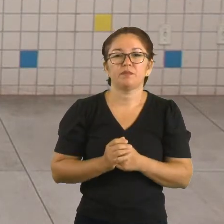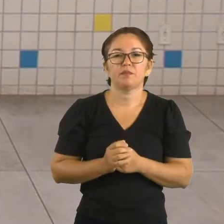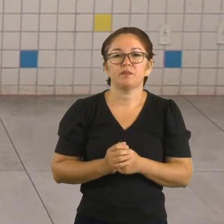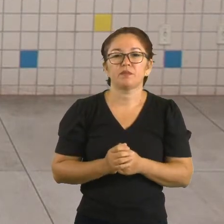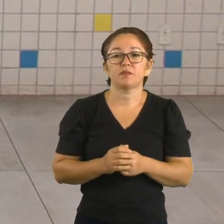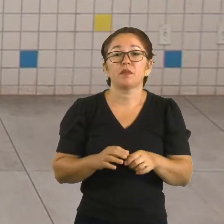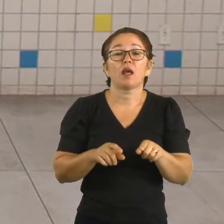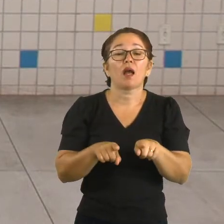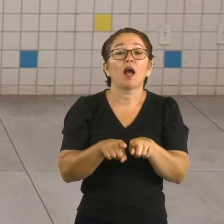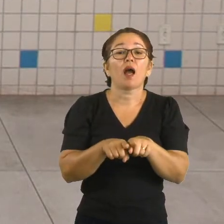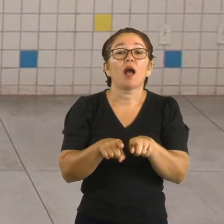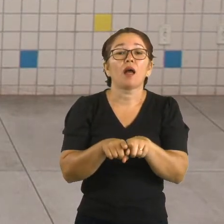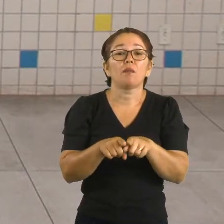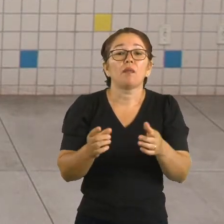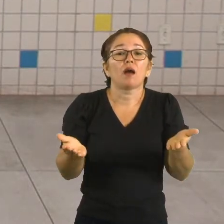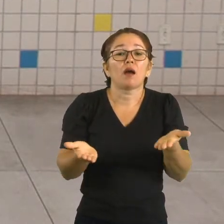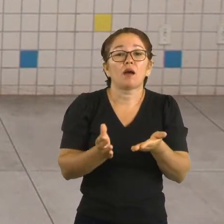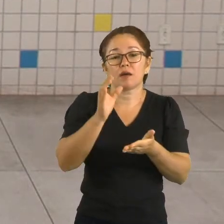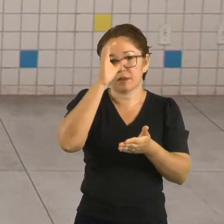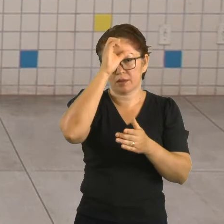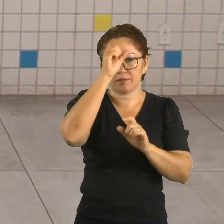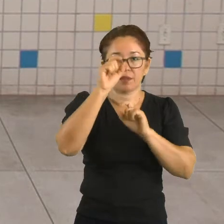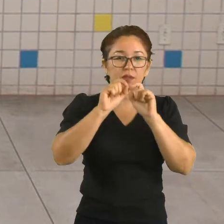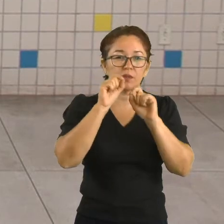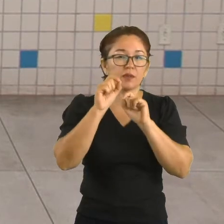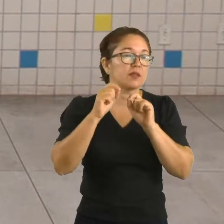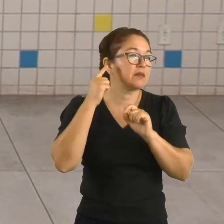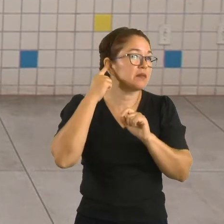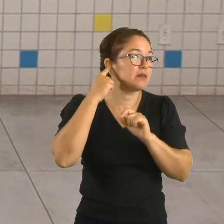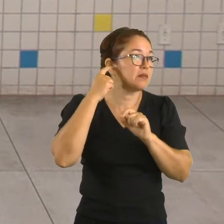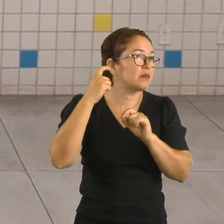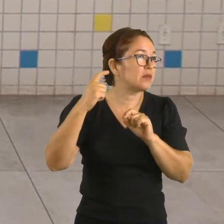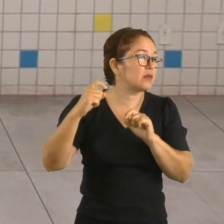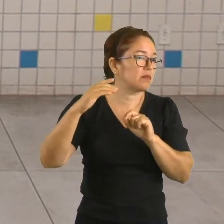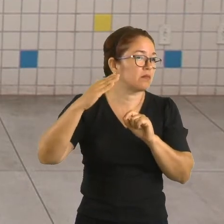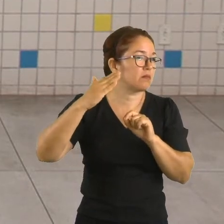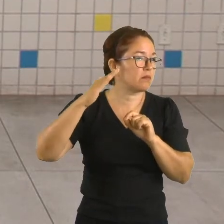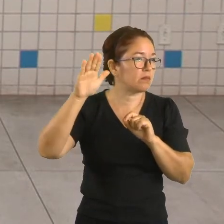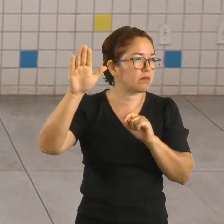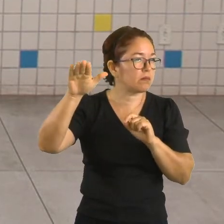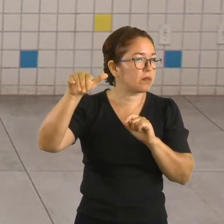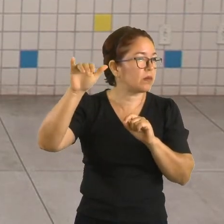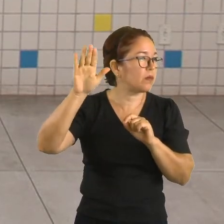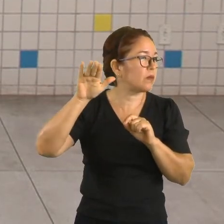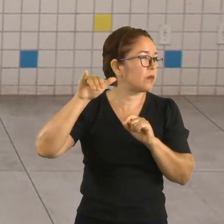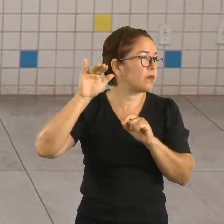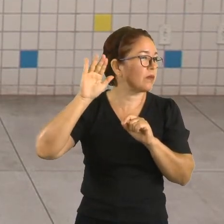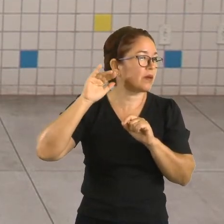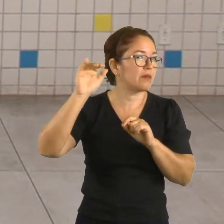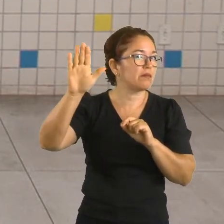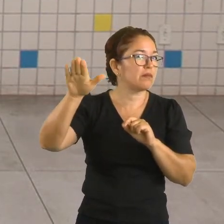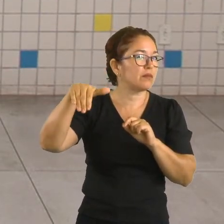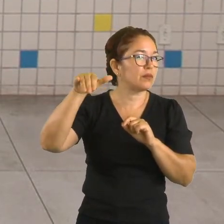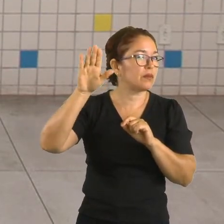sobre ondas sonoras, tá? As ondas sonoras são vibrações que penetram ao nosso ouvido e produzem sensações